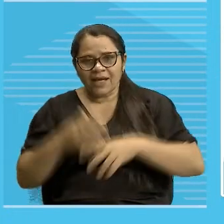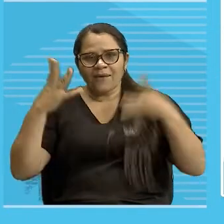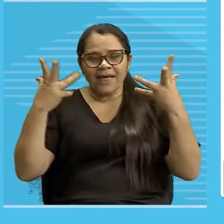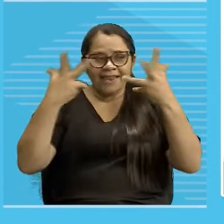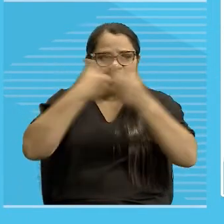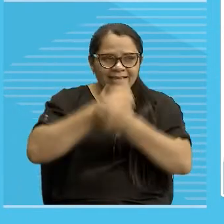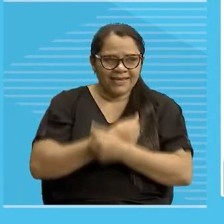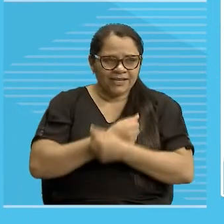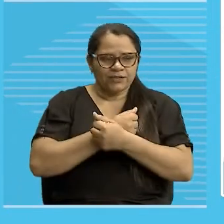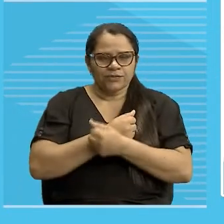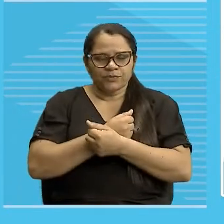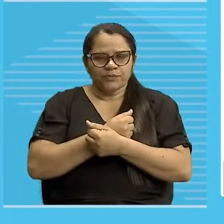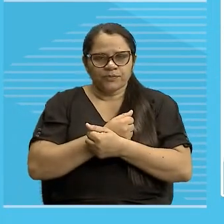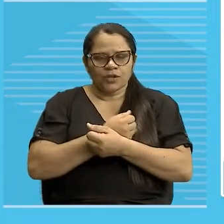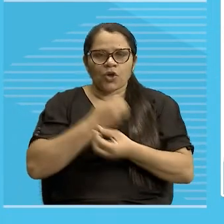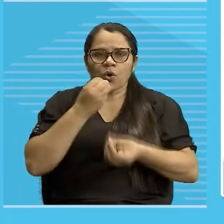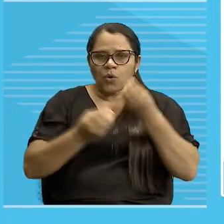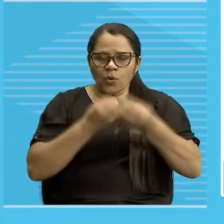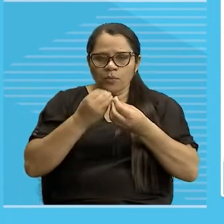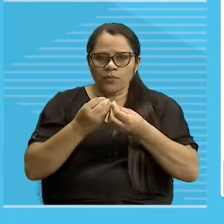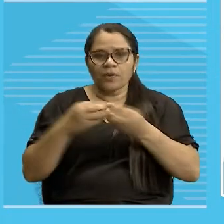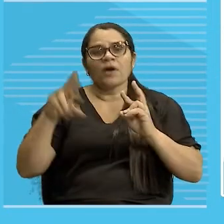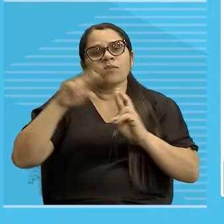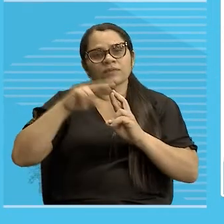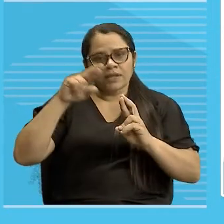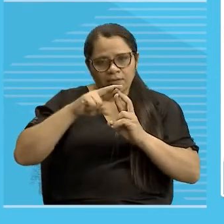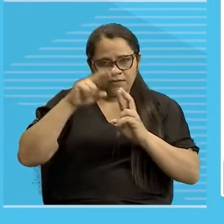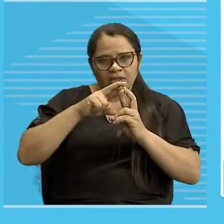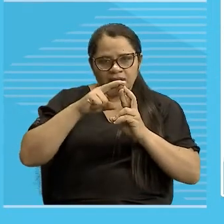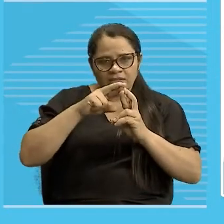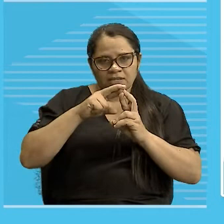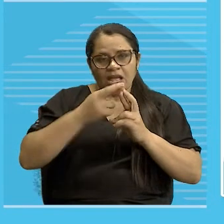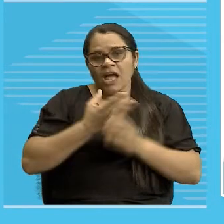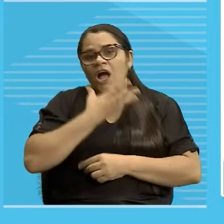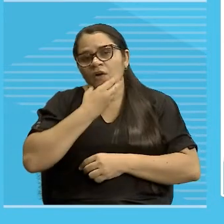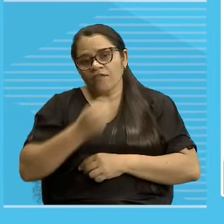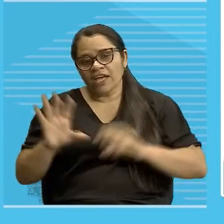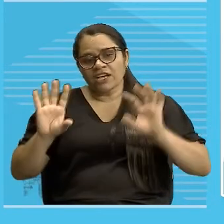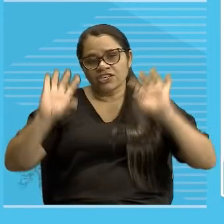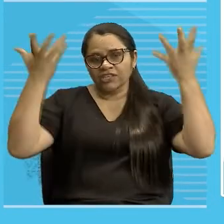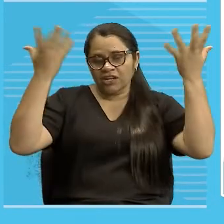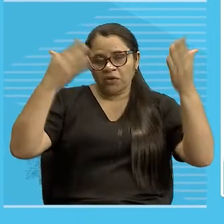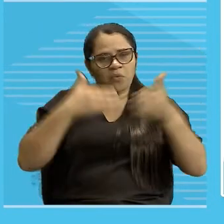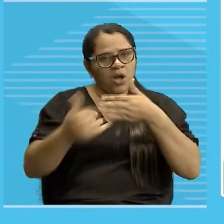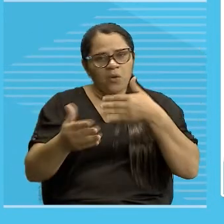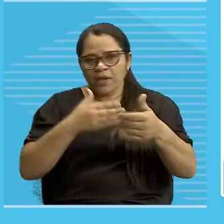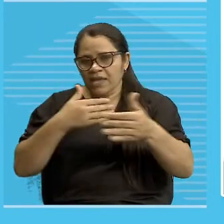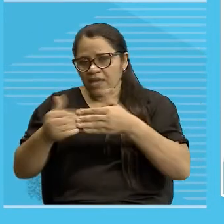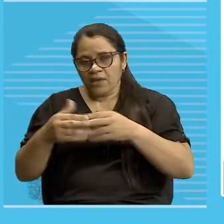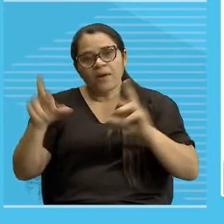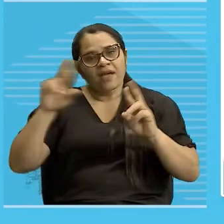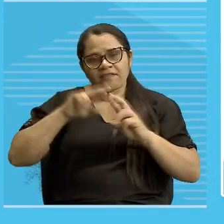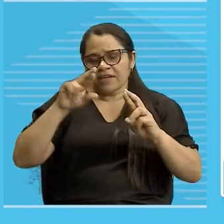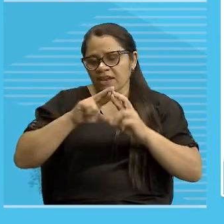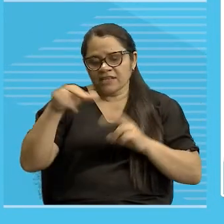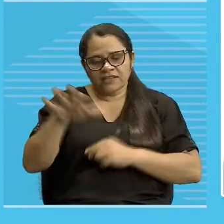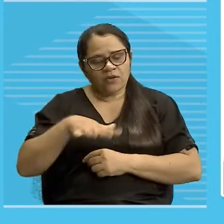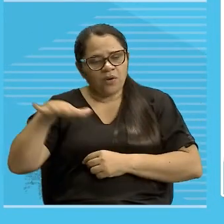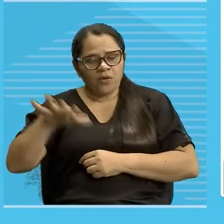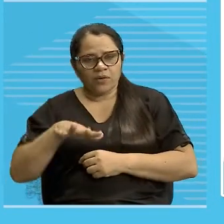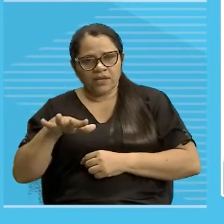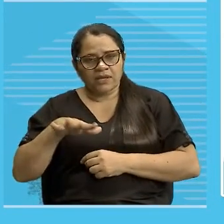do mês, né? Pode ser uma referência ao Natal qualquer, ou até uma referência genérica, né? Não interessa qualquer Natal.